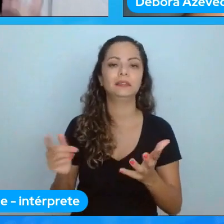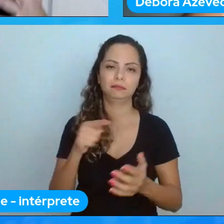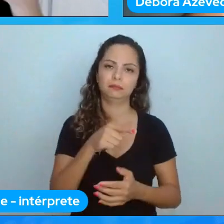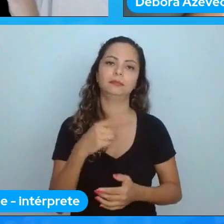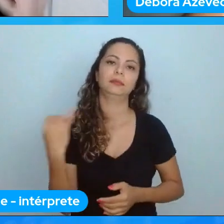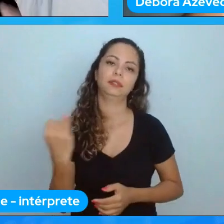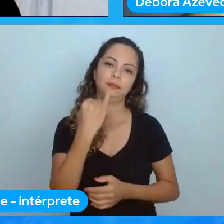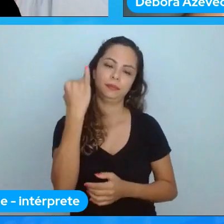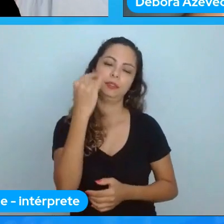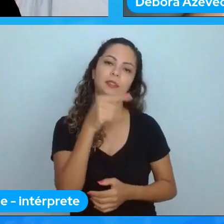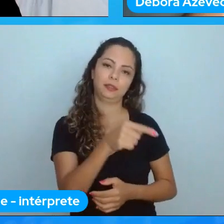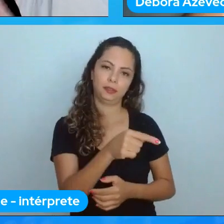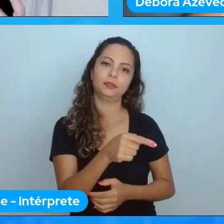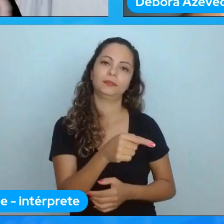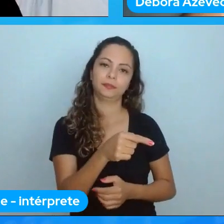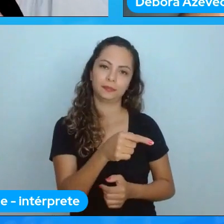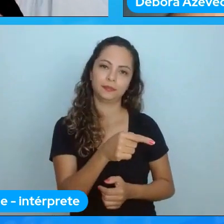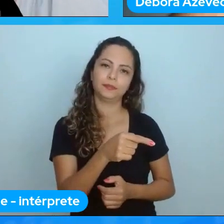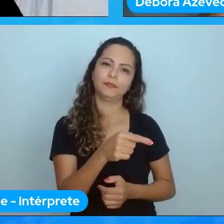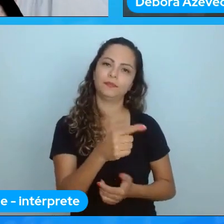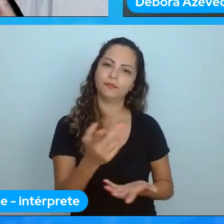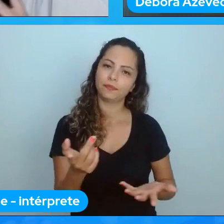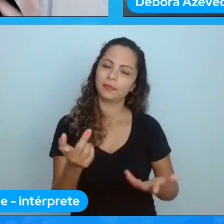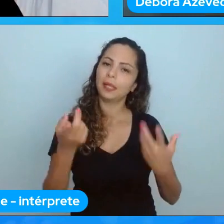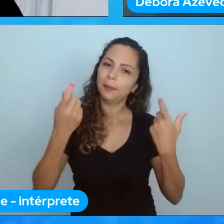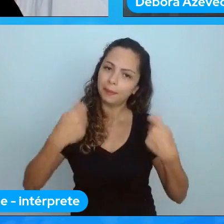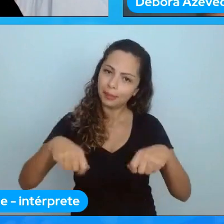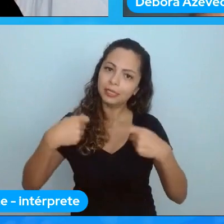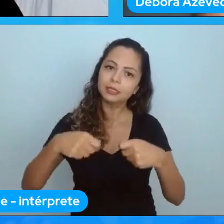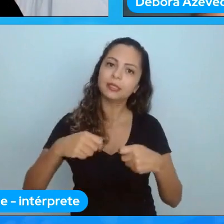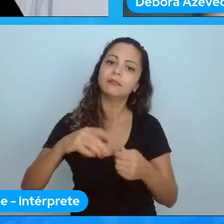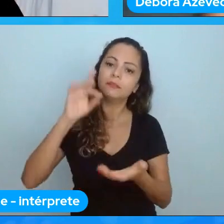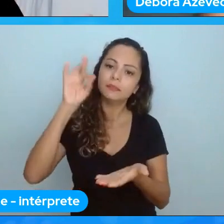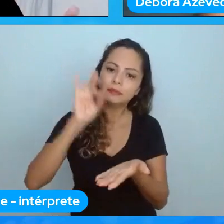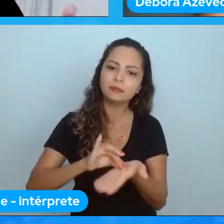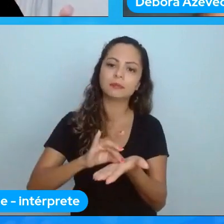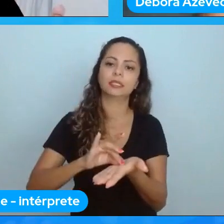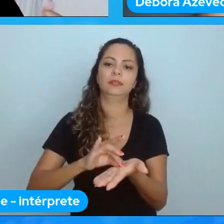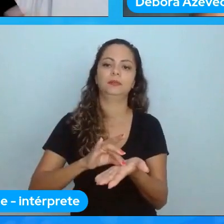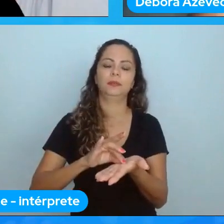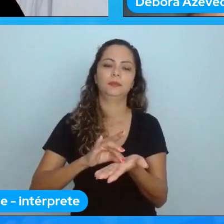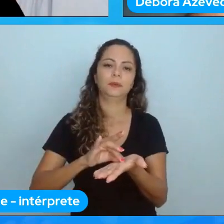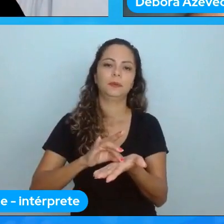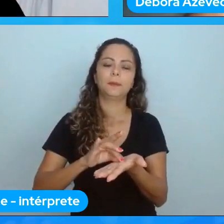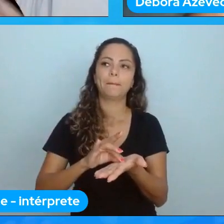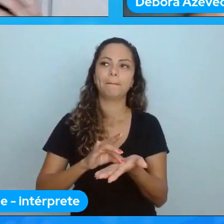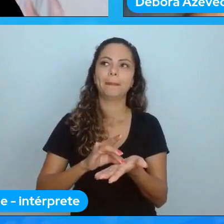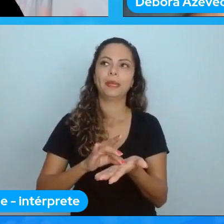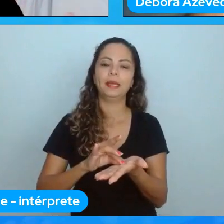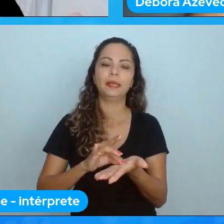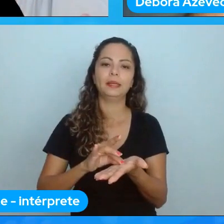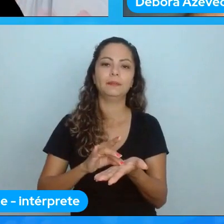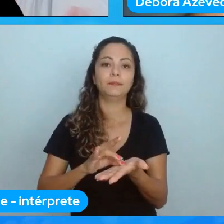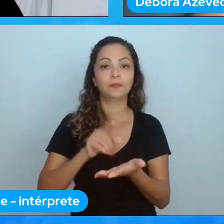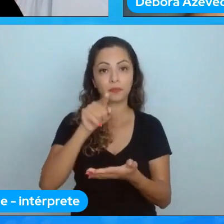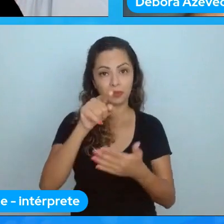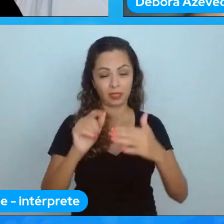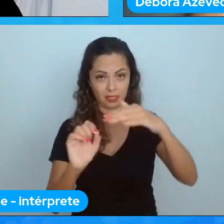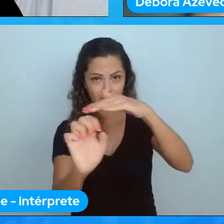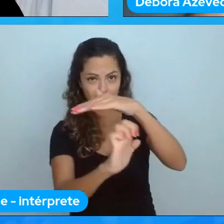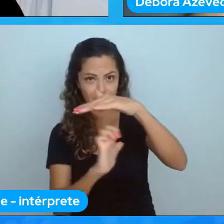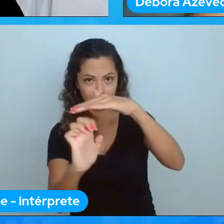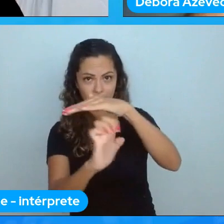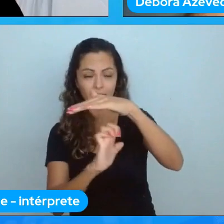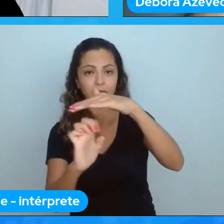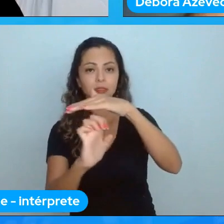façam coisas concretizem coisas que sejam realmente efetivas é se sua empresa tem eu